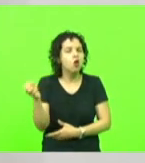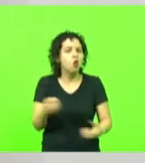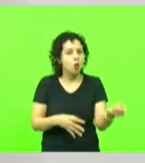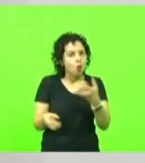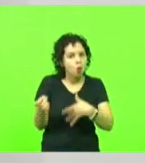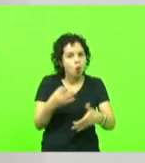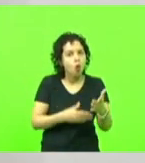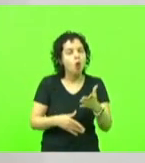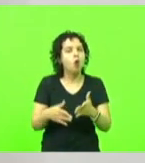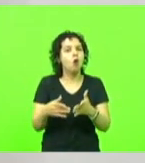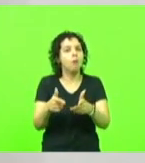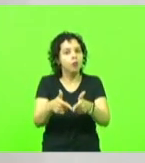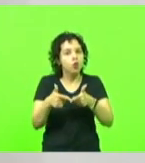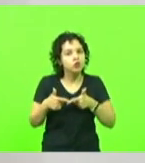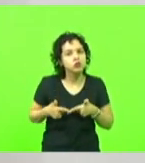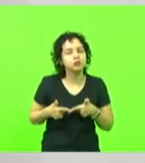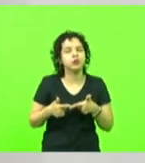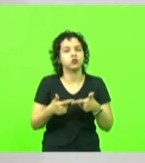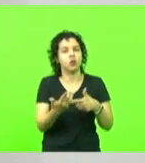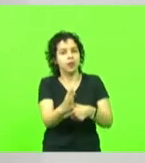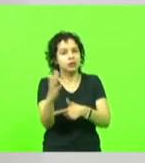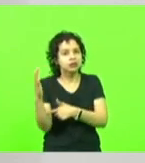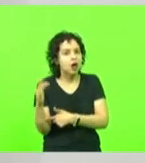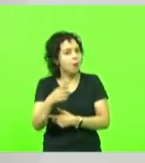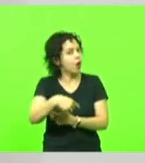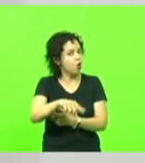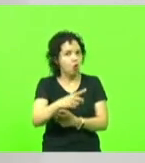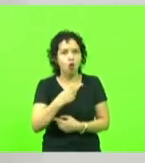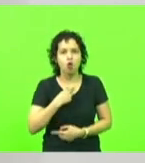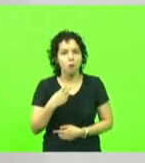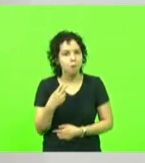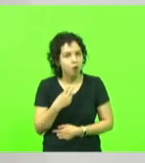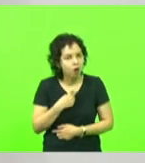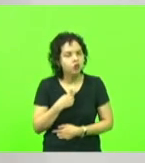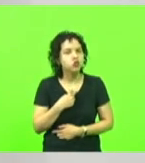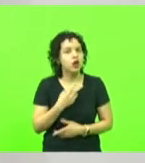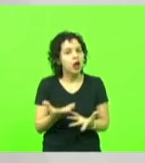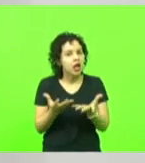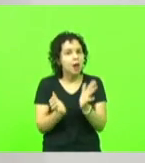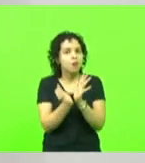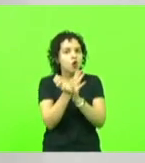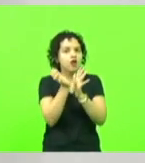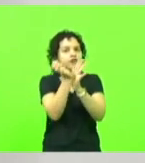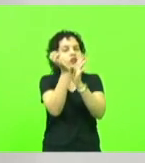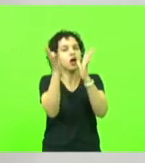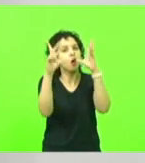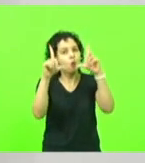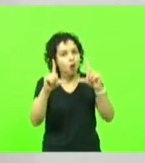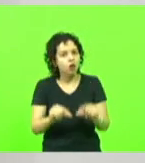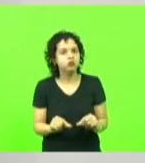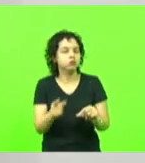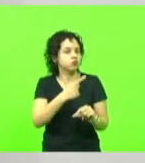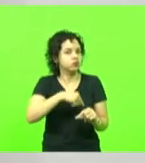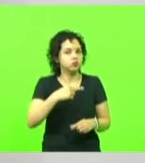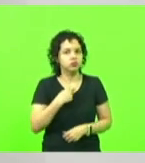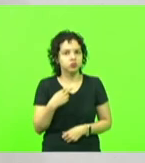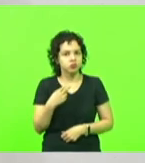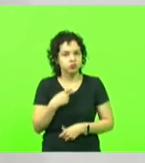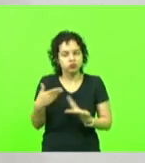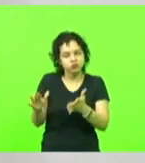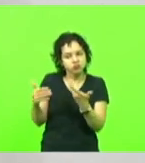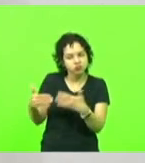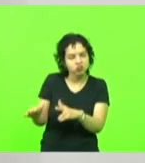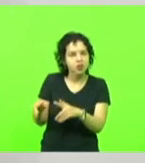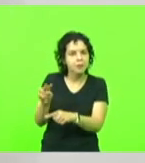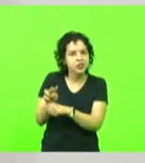licenciamento ambiental, mas não podemos, em nome da simplificação e da redução da burocracia, deixar a preservação do meio ambiente em